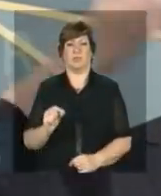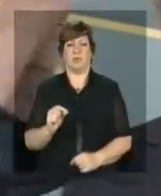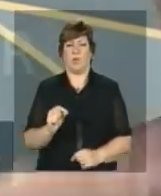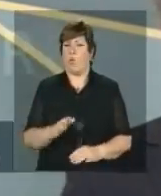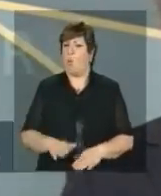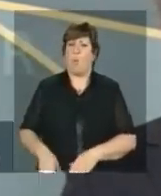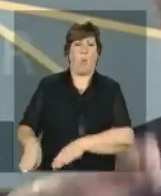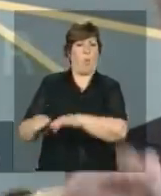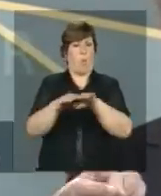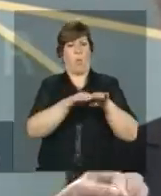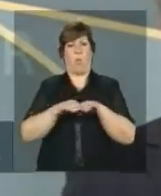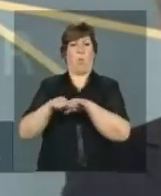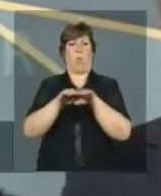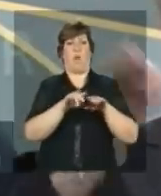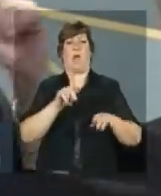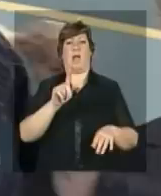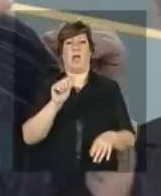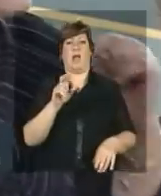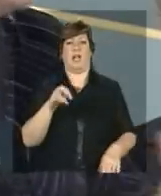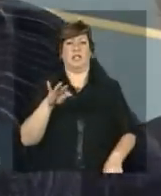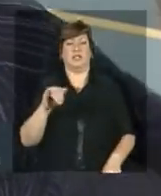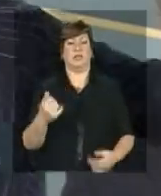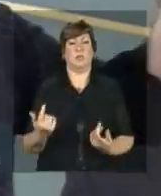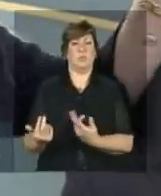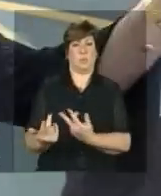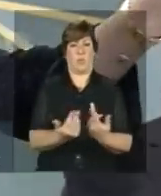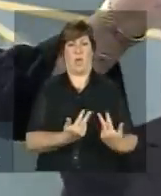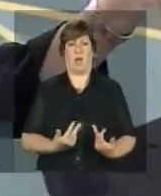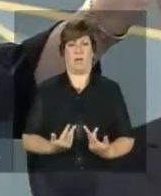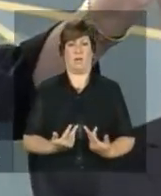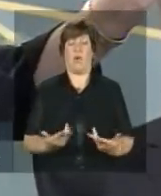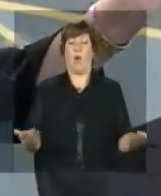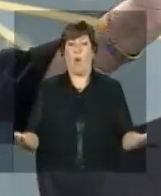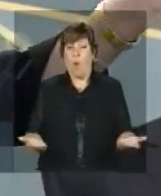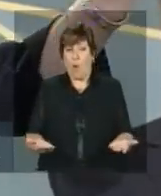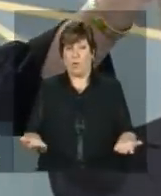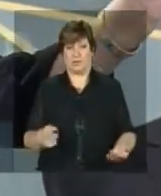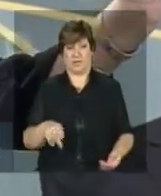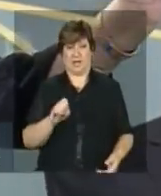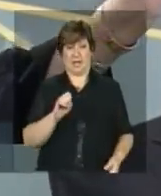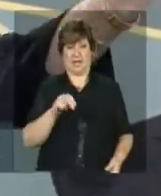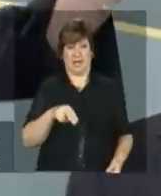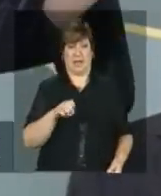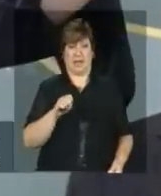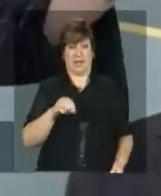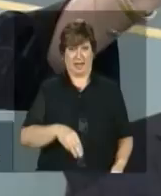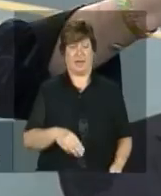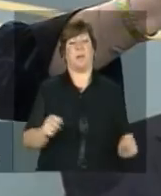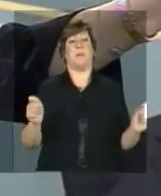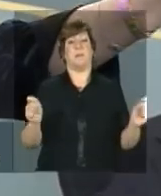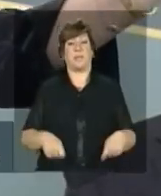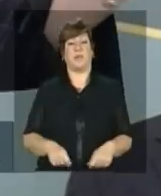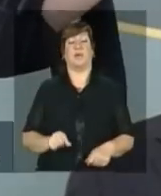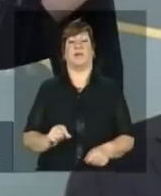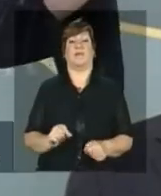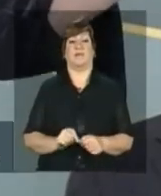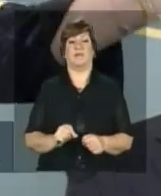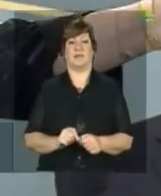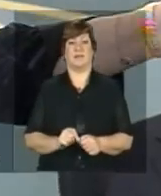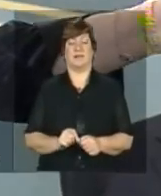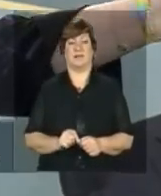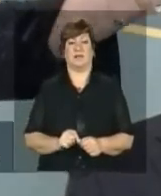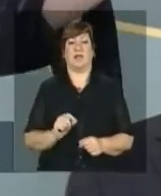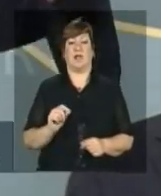que garante que eu possa hoje colocar não é transformar